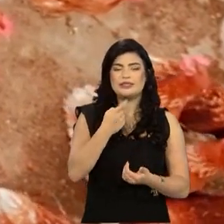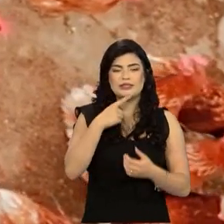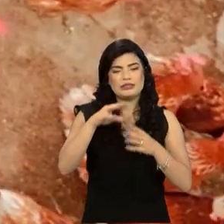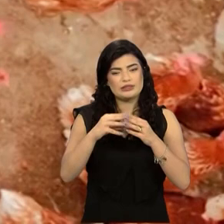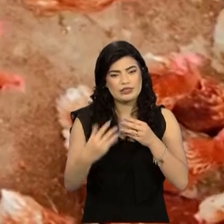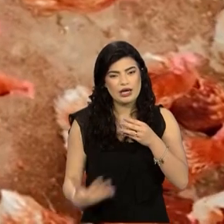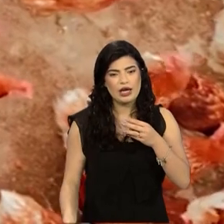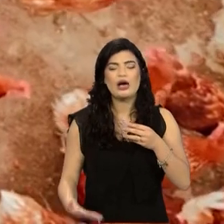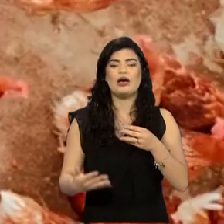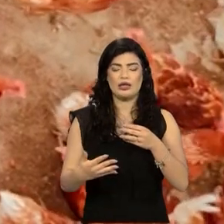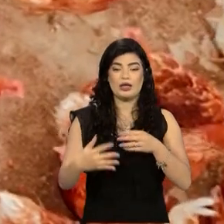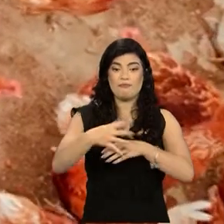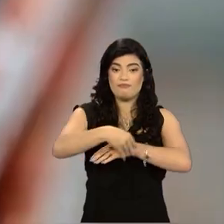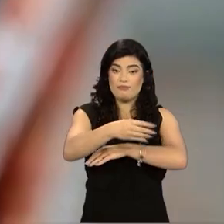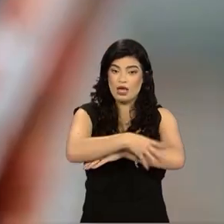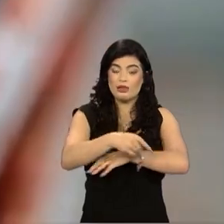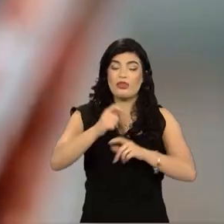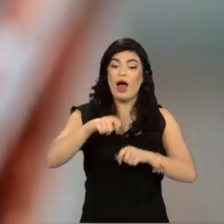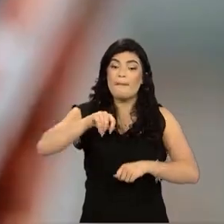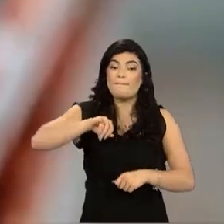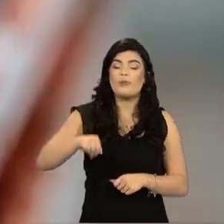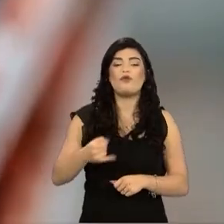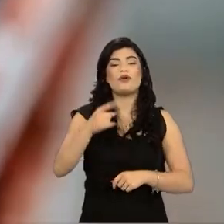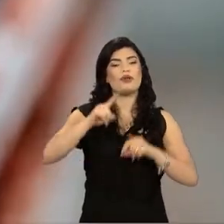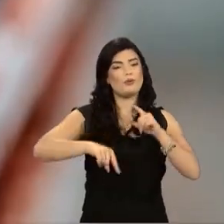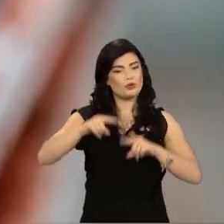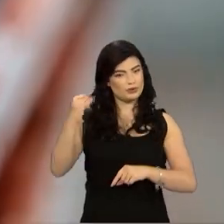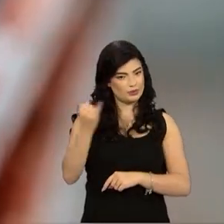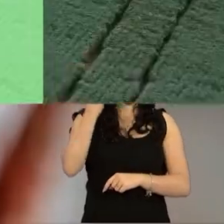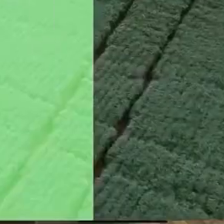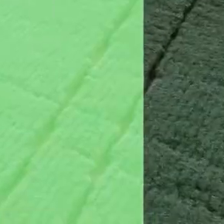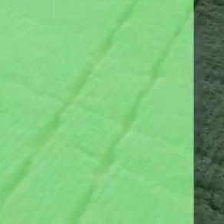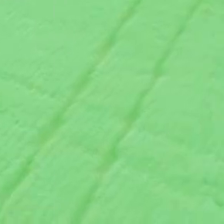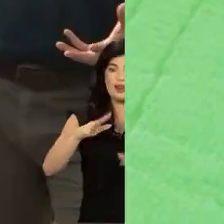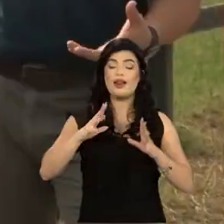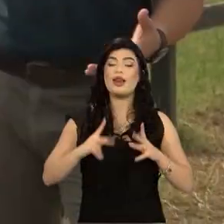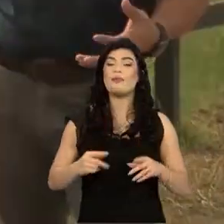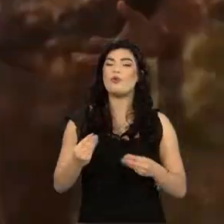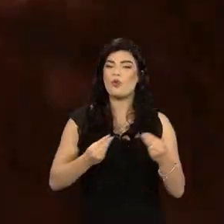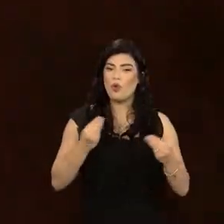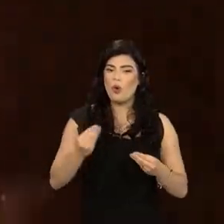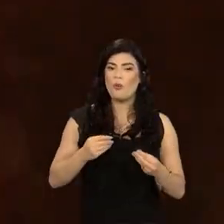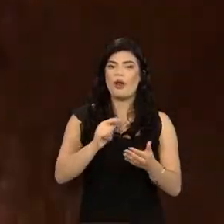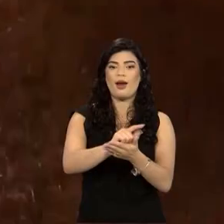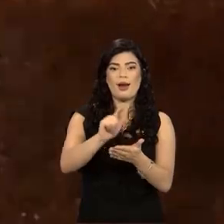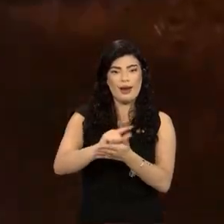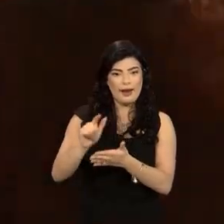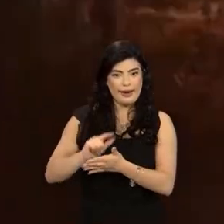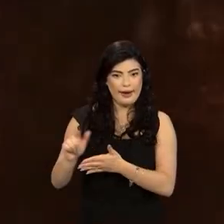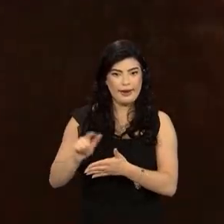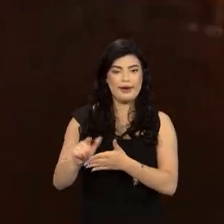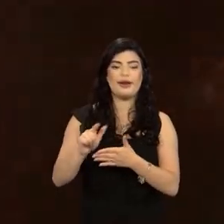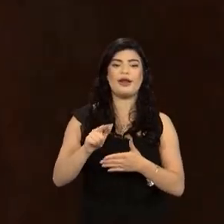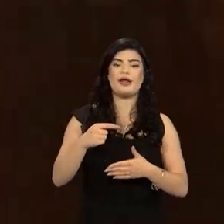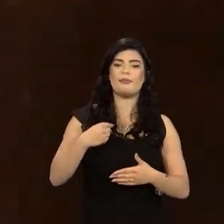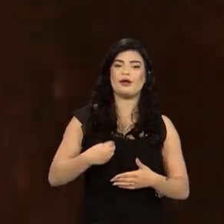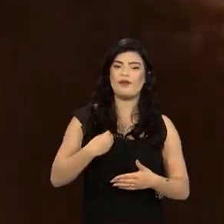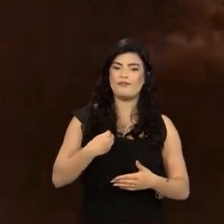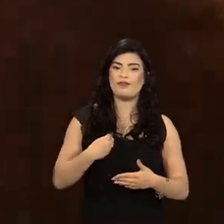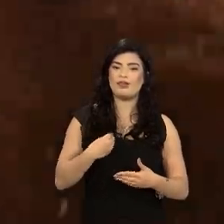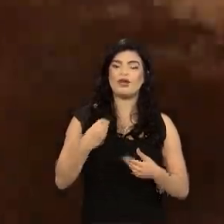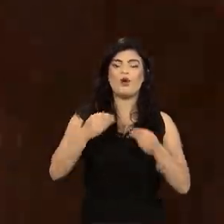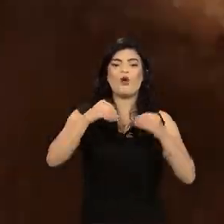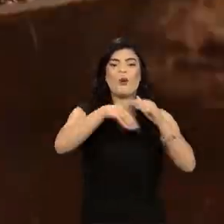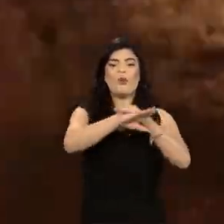são aproveitados e se tornam produtos importantes. A gente limpa ali as cocheiras, limpa as baias, onde é que nós estamos